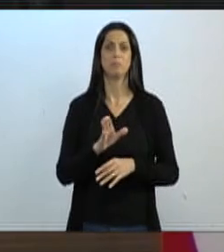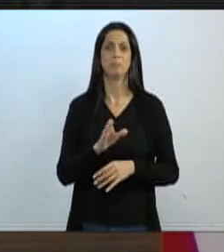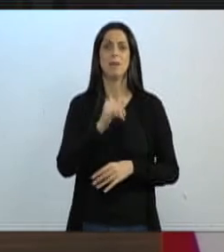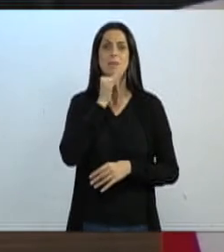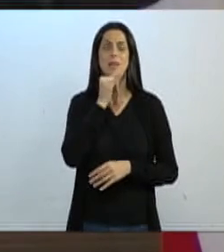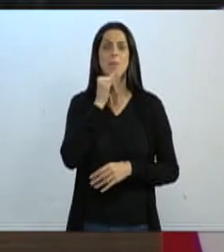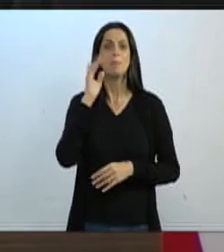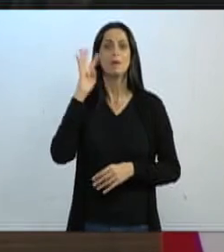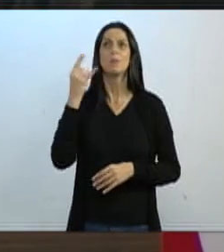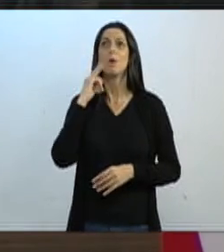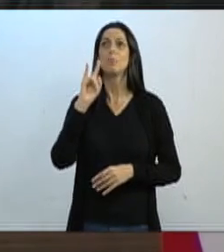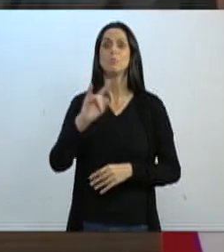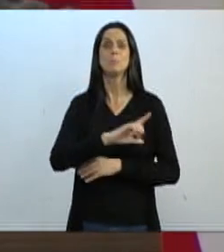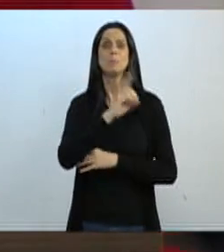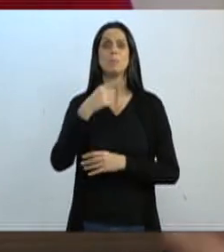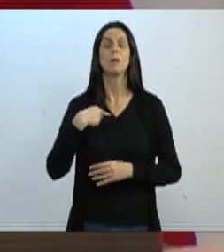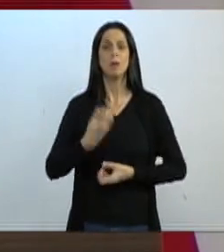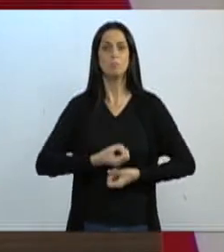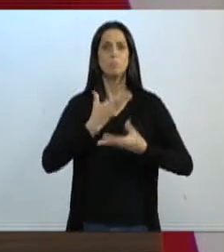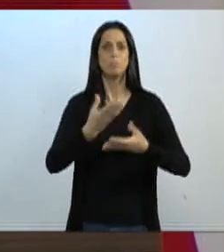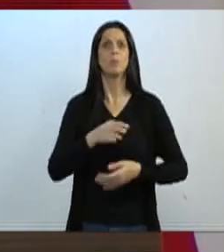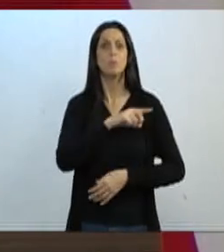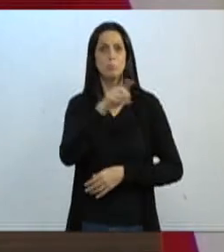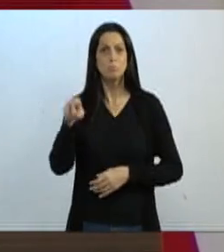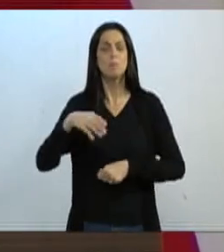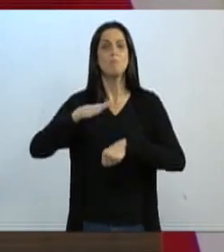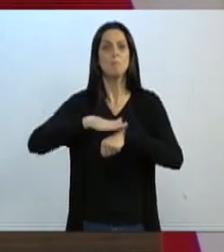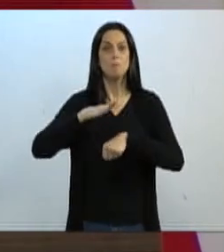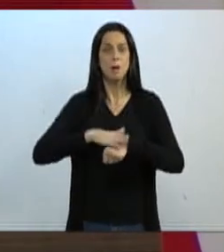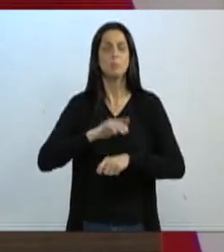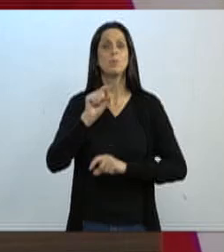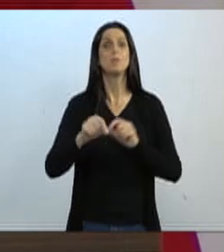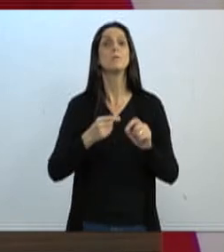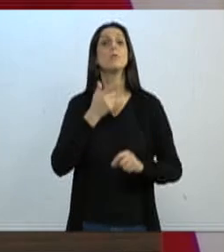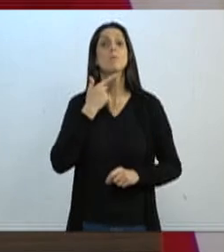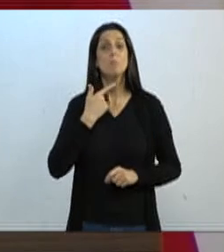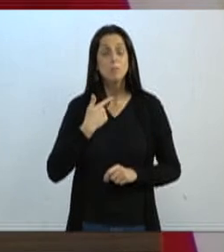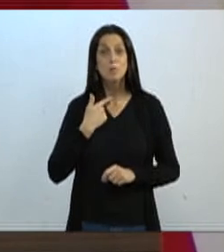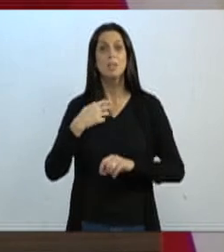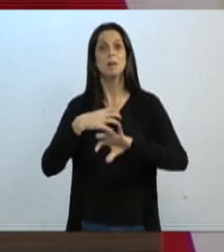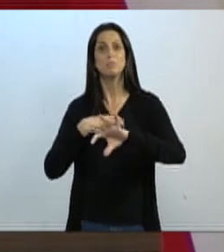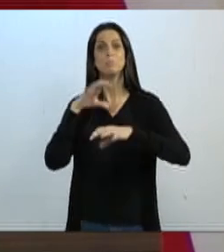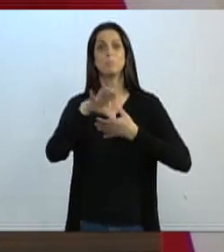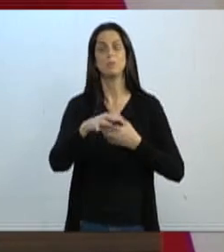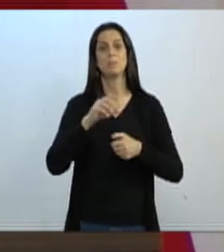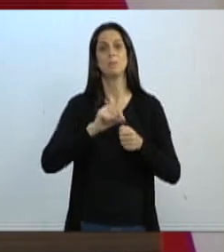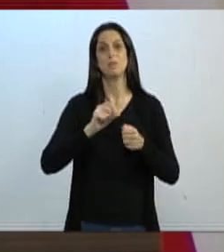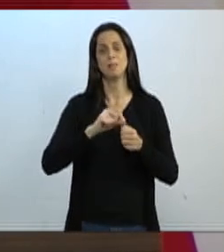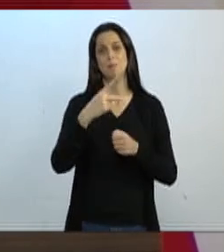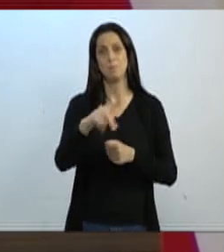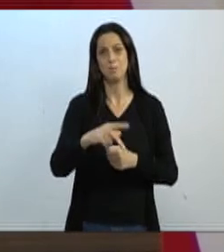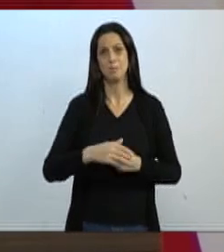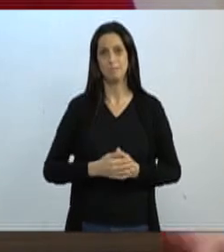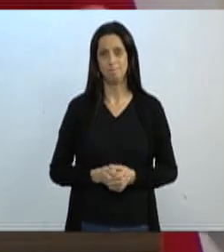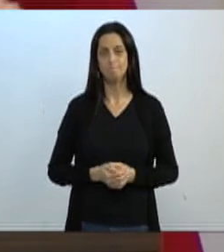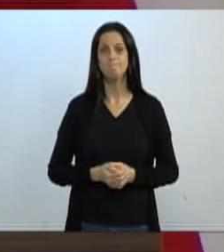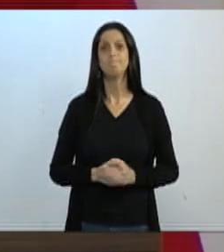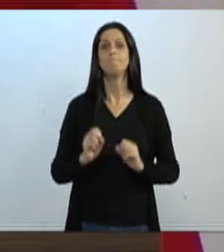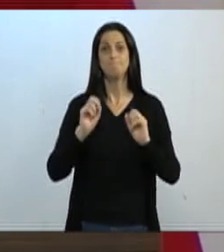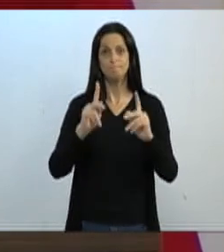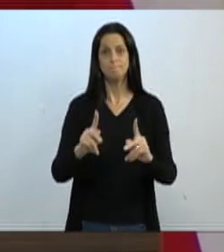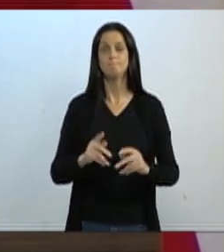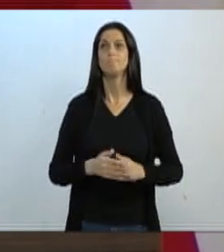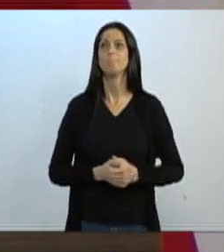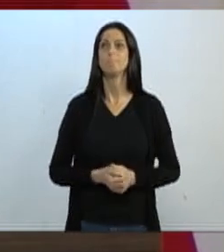fosse me pronunciar na minha vida. Façam o que gostariam que os outros fizessem para vocês. Tá bom? Seria